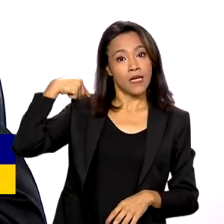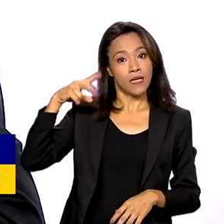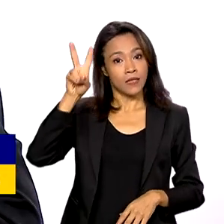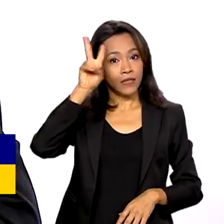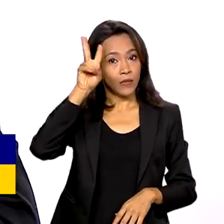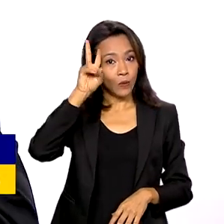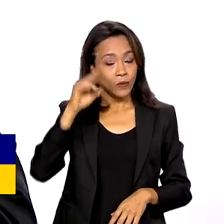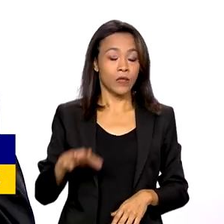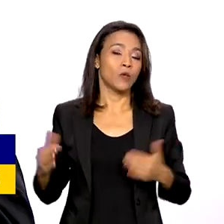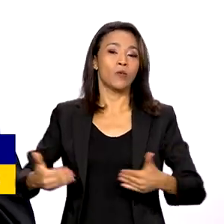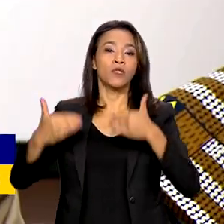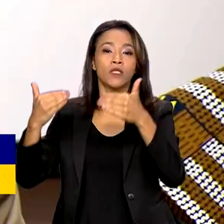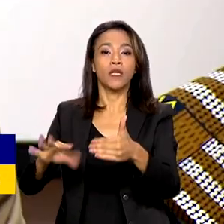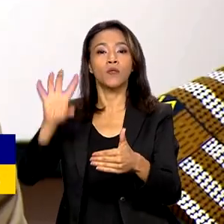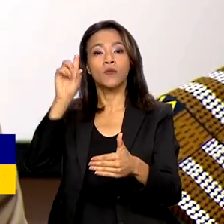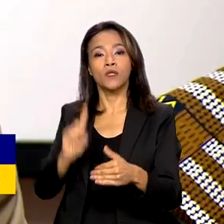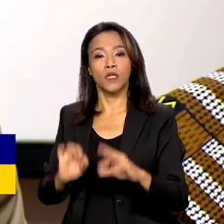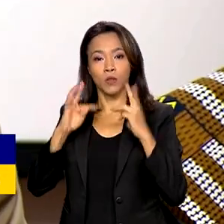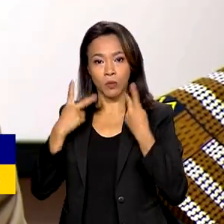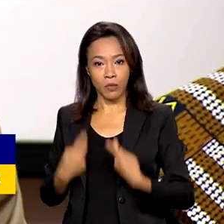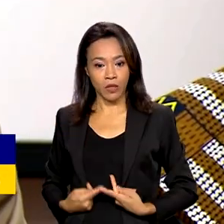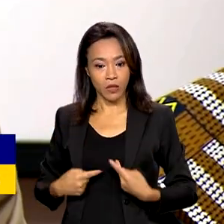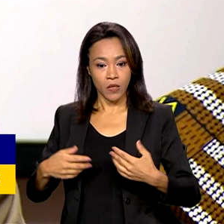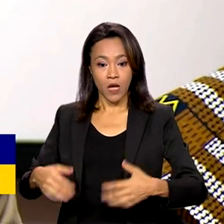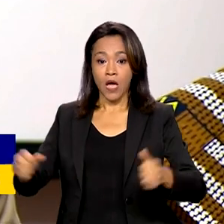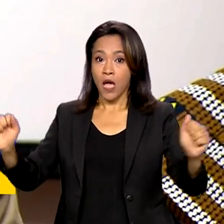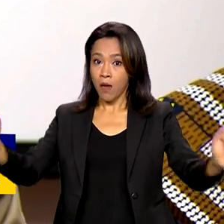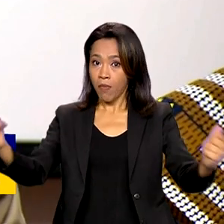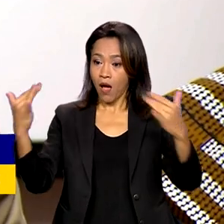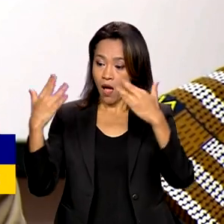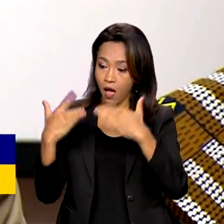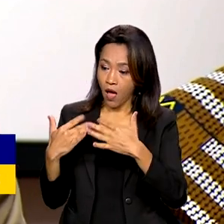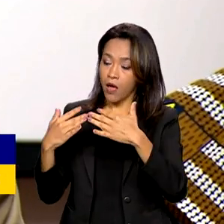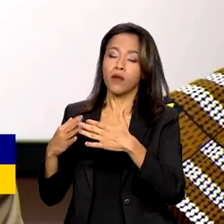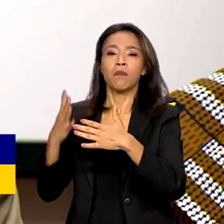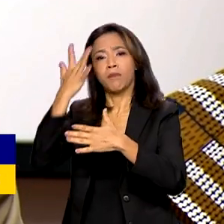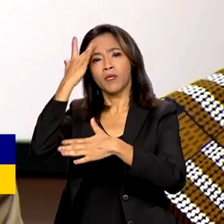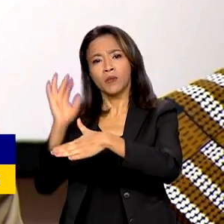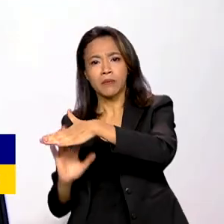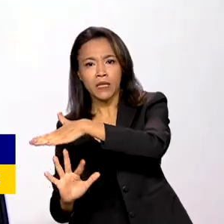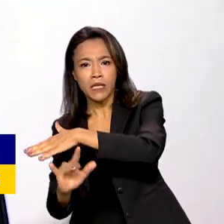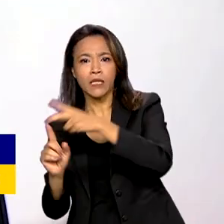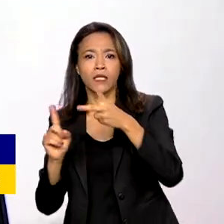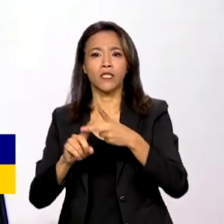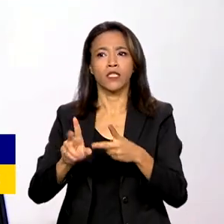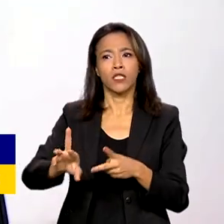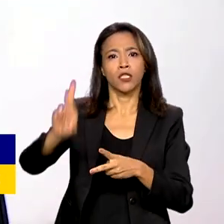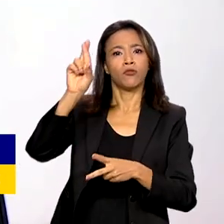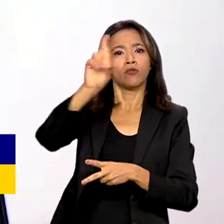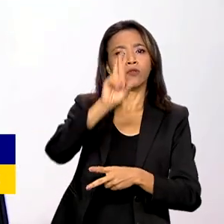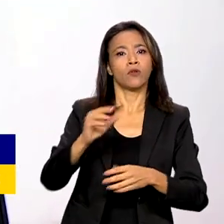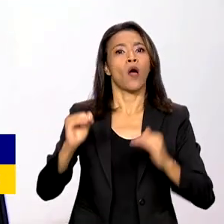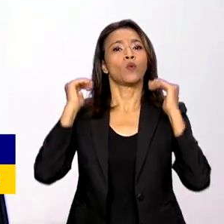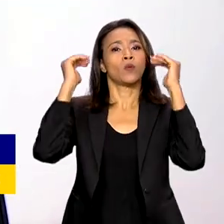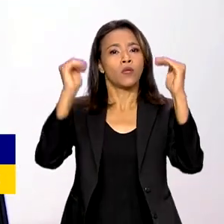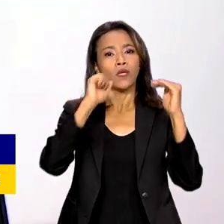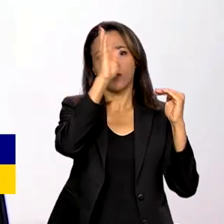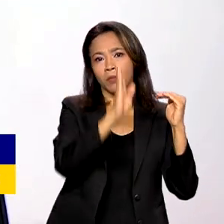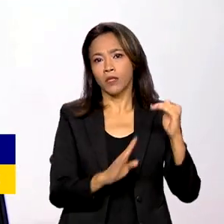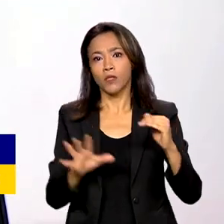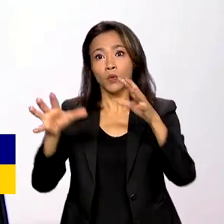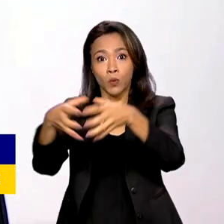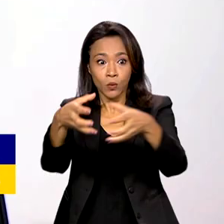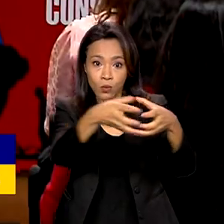Humanos e Cidadania reuniu migrantes, representantes de organismos internacionais e autoridades brasileiras